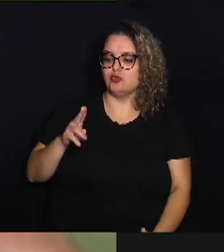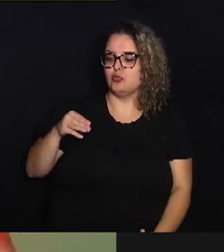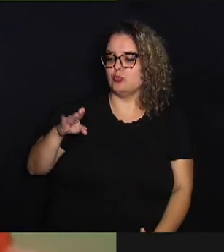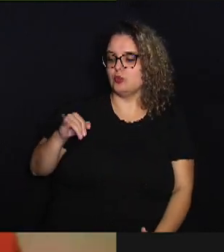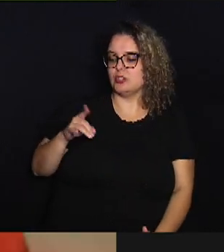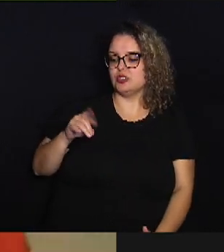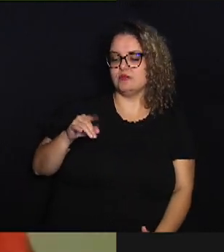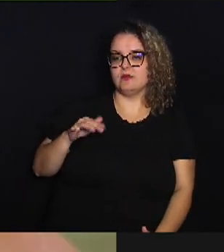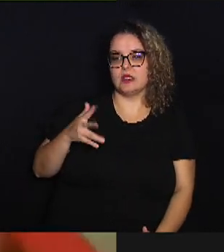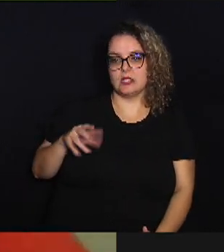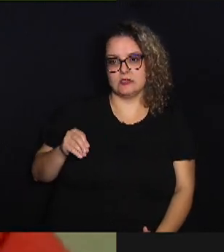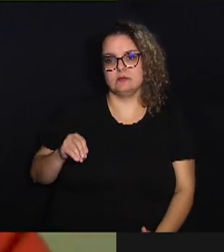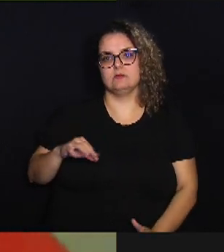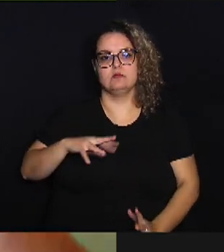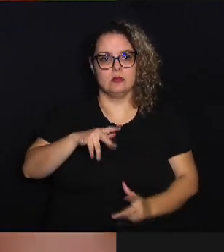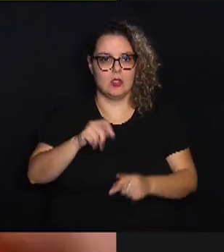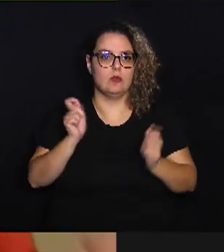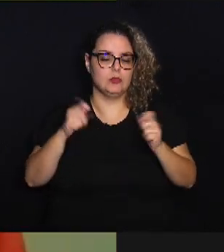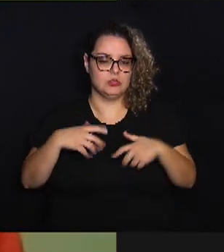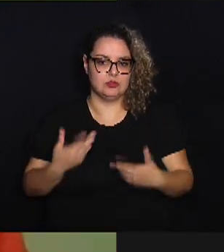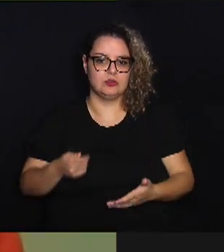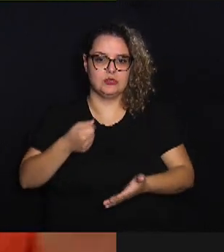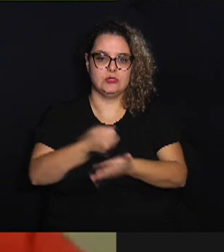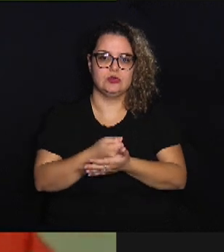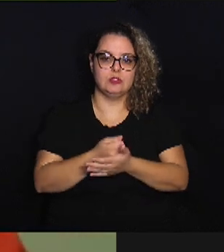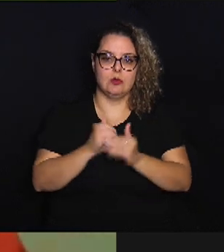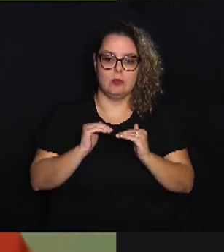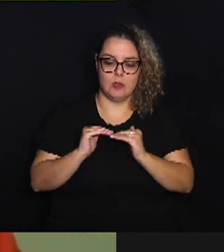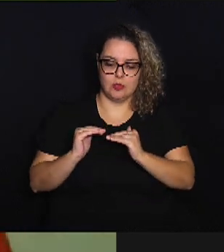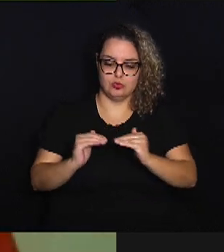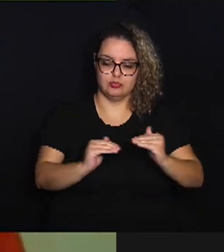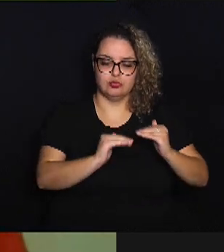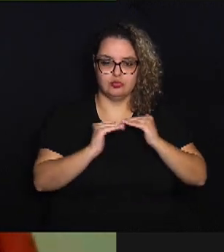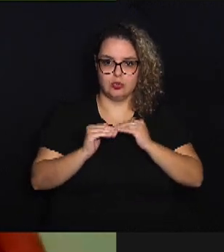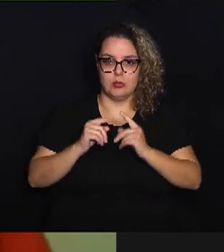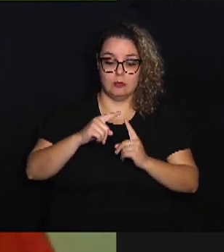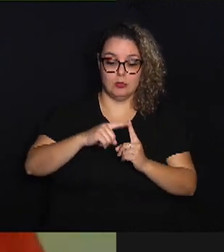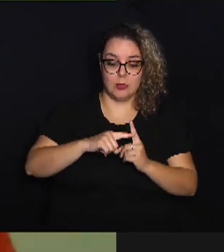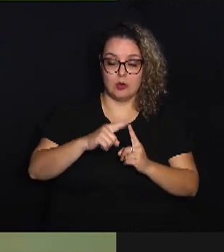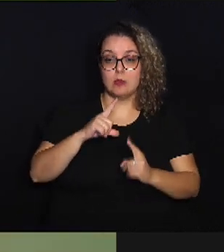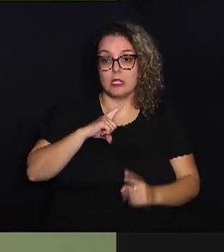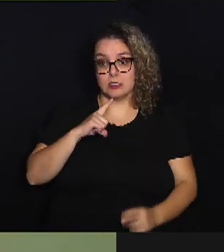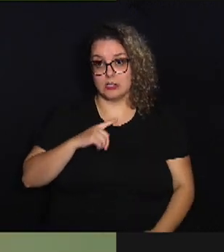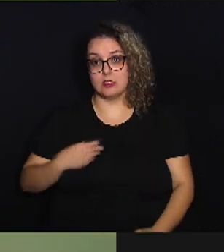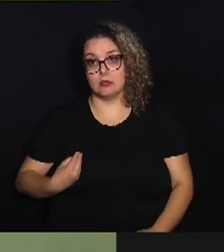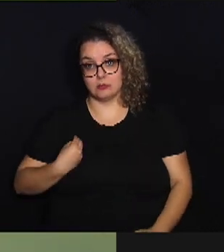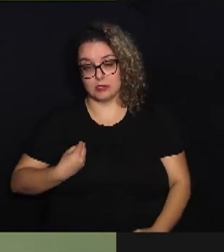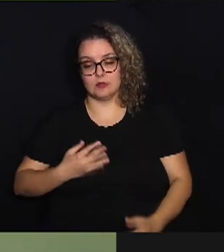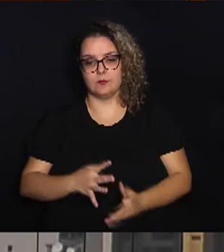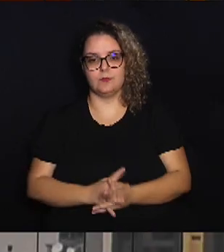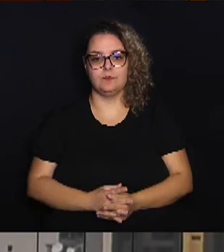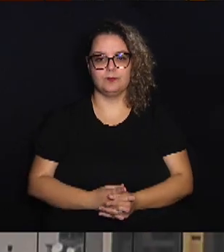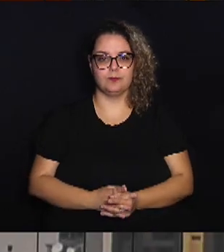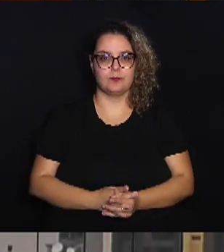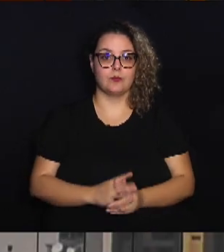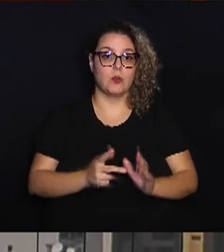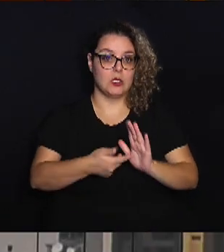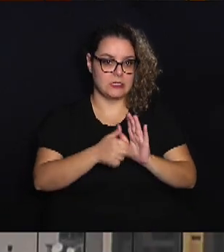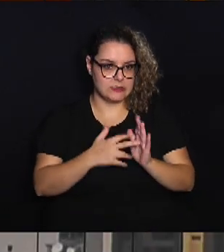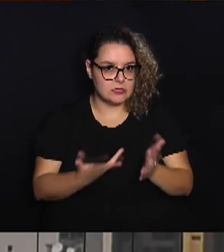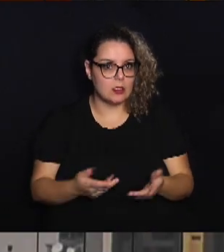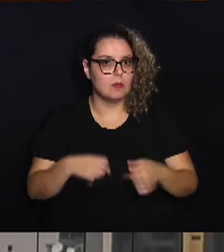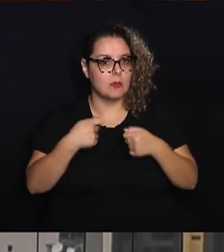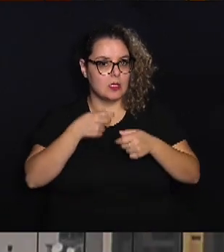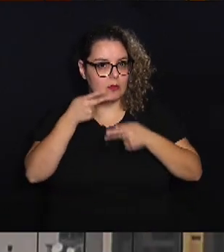também consigo garantir uma estabilidade da temperatura para que haja vida. Ou seja, precisamos falar